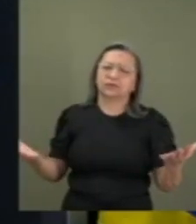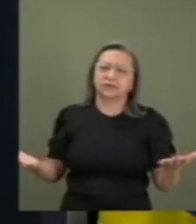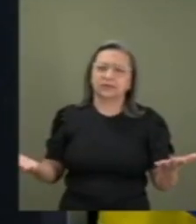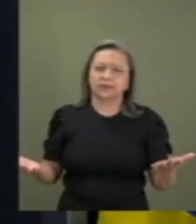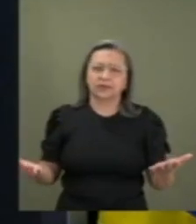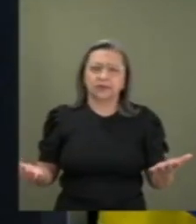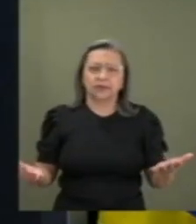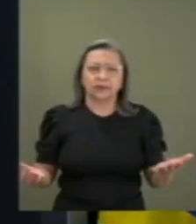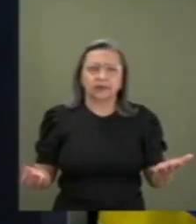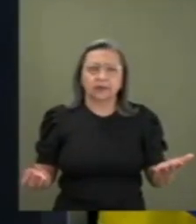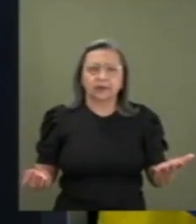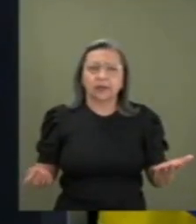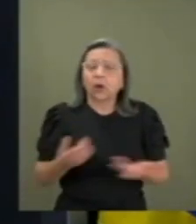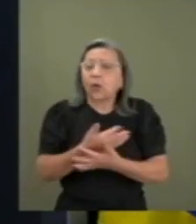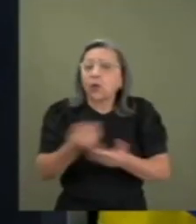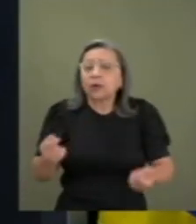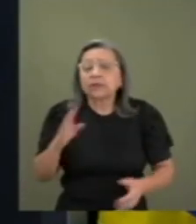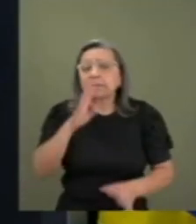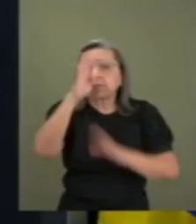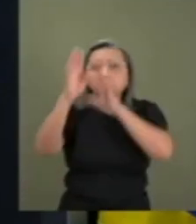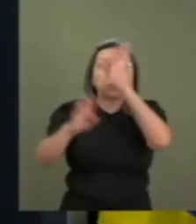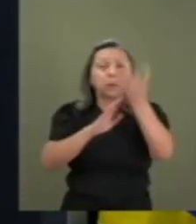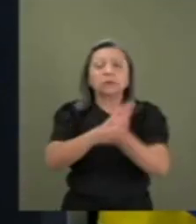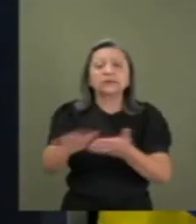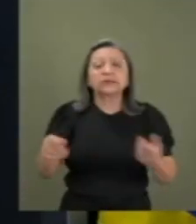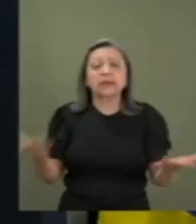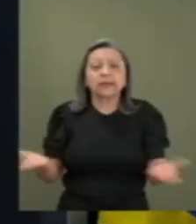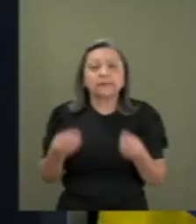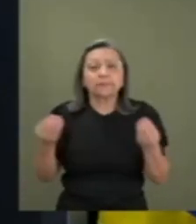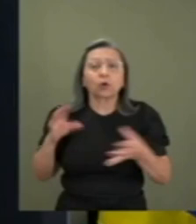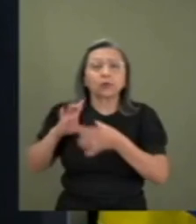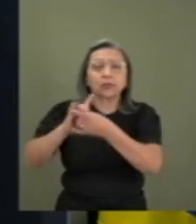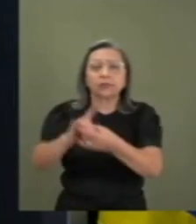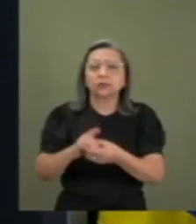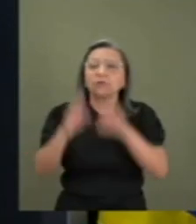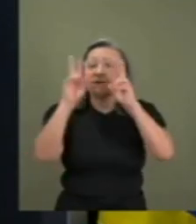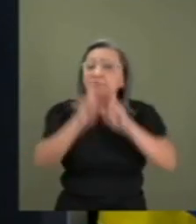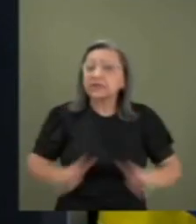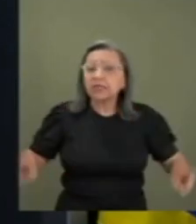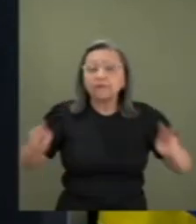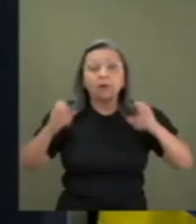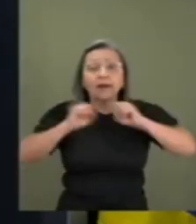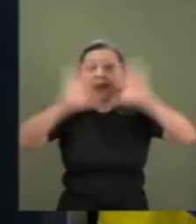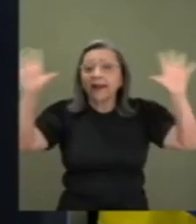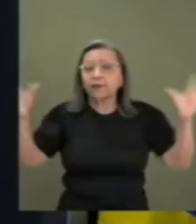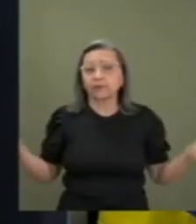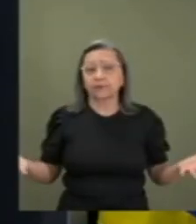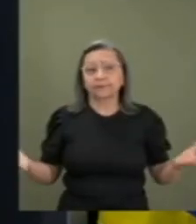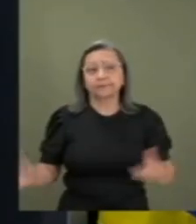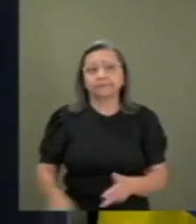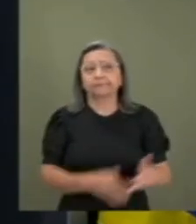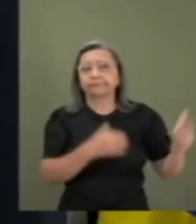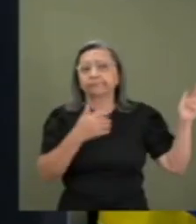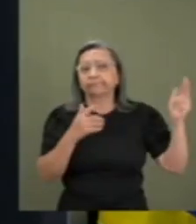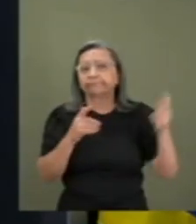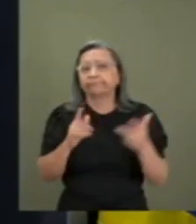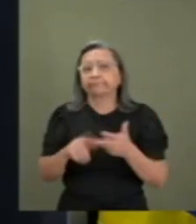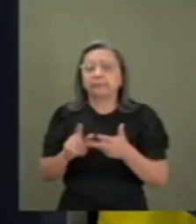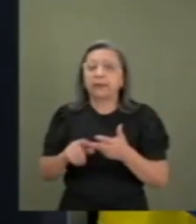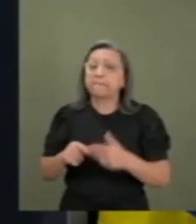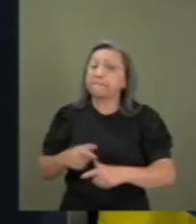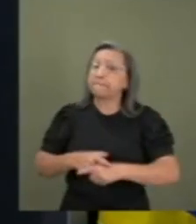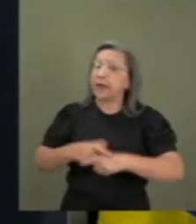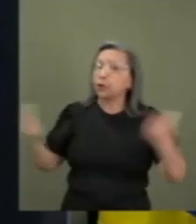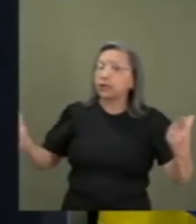Um negócio sem pé e sem cabeça. Risível. Segundo, boa parte dos